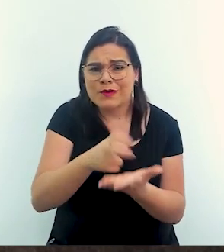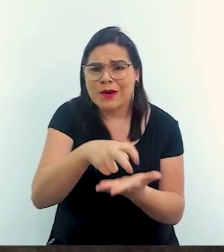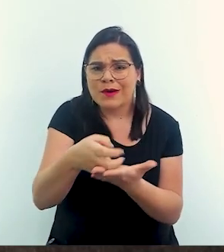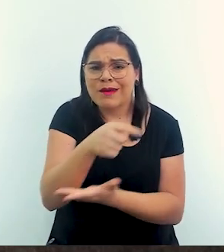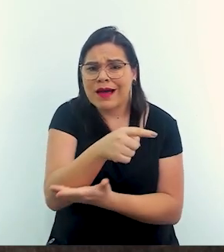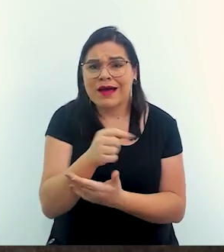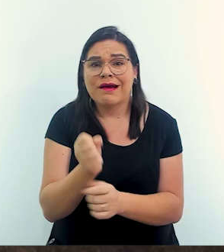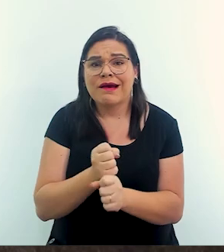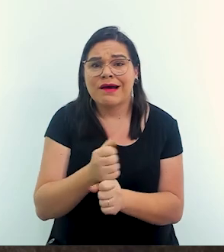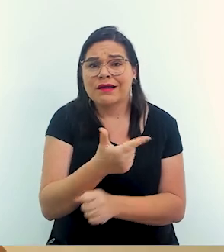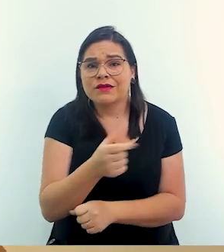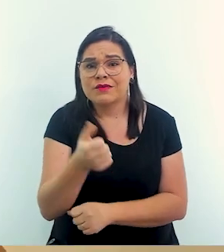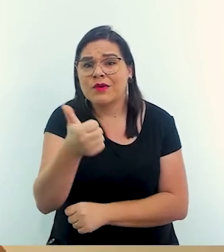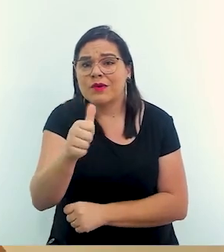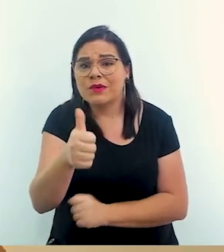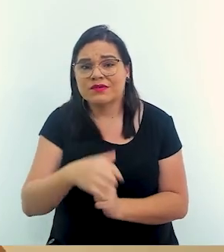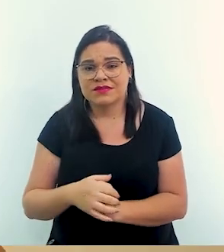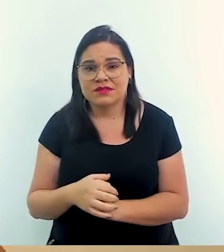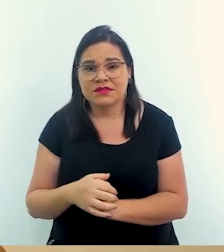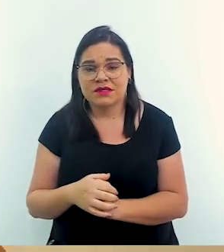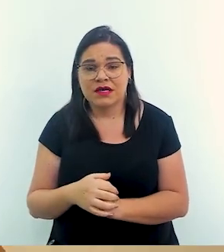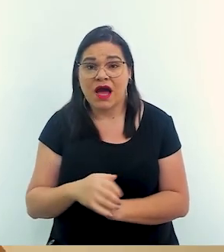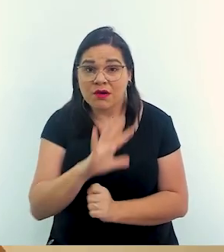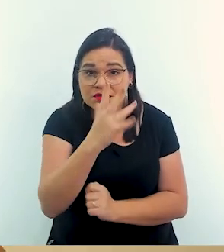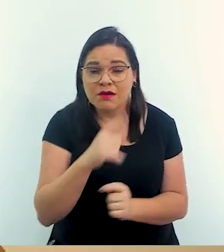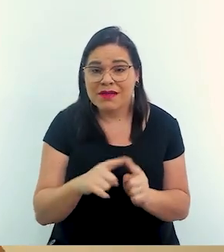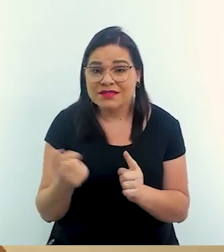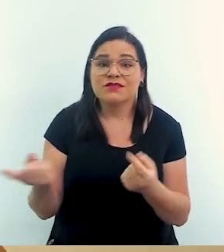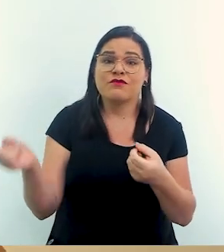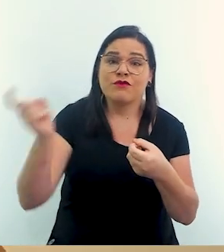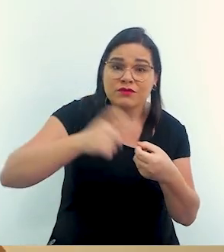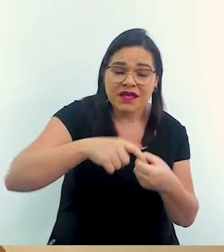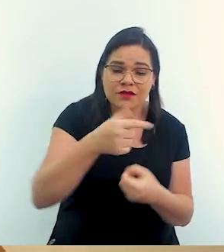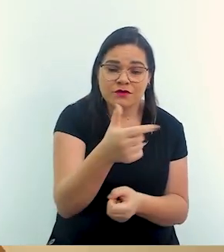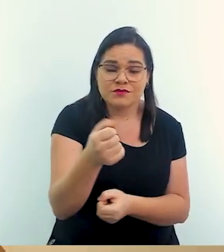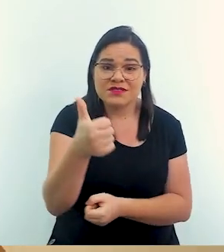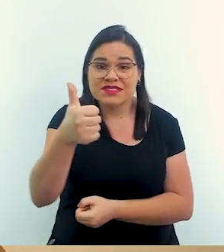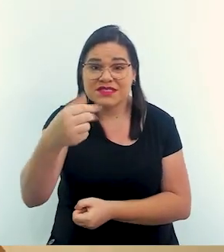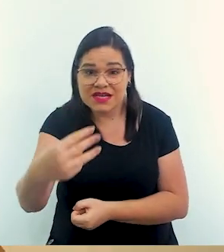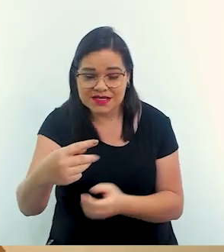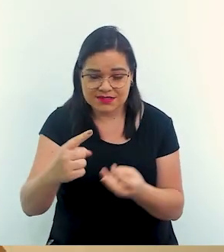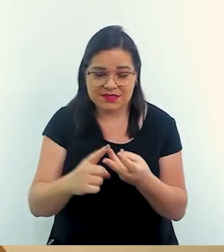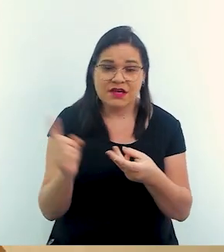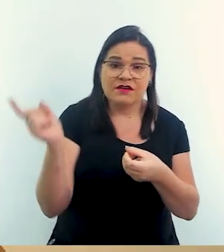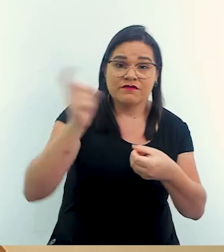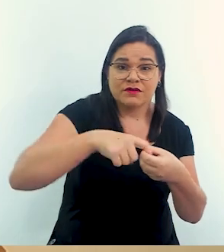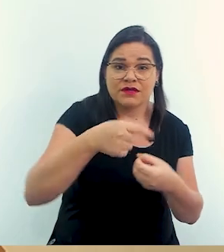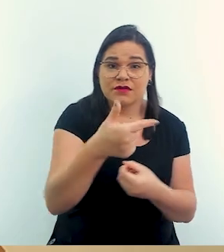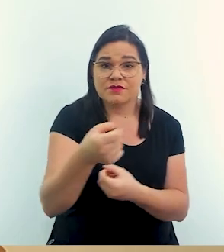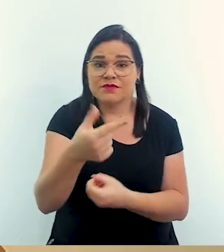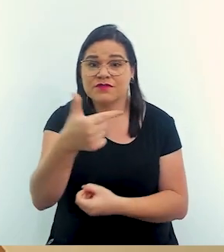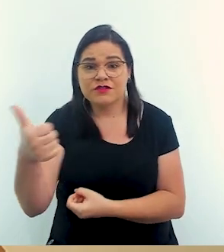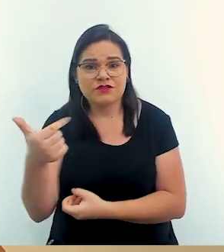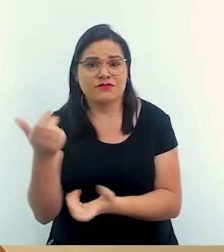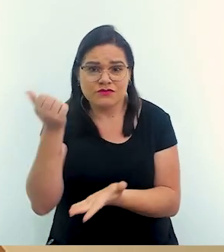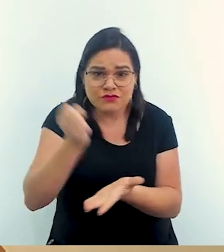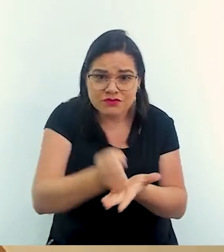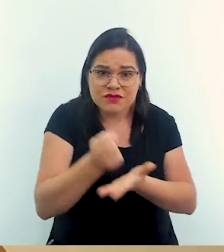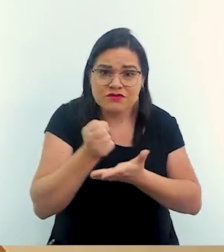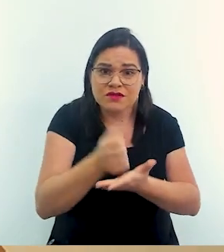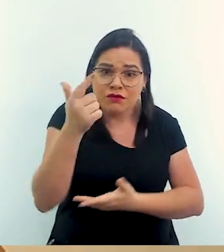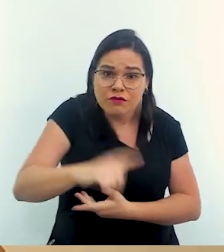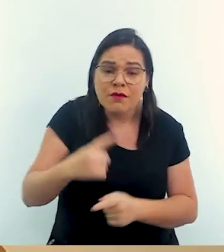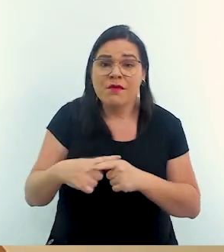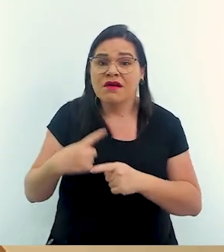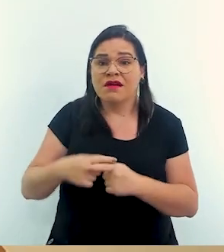pessoas que morreram. 2011. Só que eu voltei em 2013, eu voltei em 2021. E eu vou voltar de novo. Porque